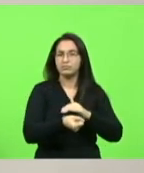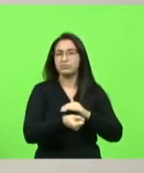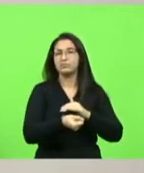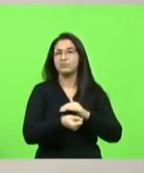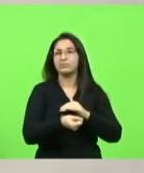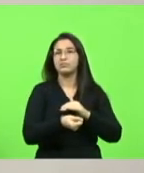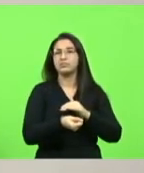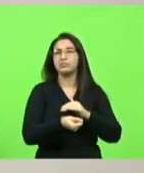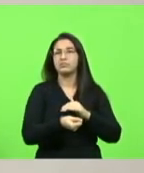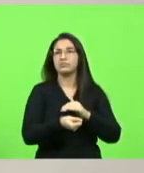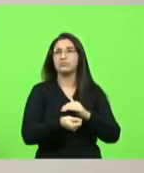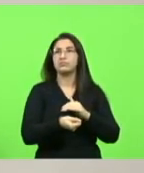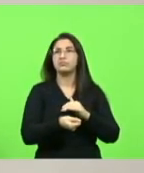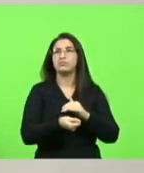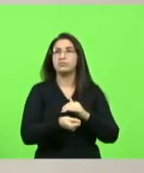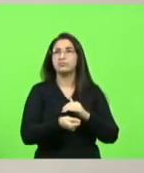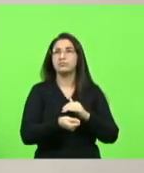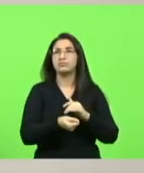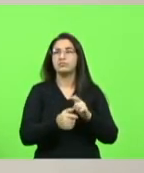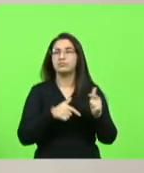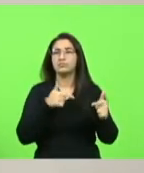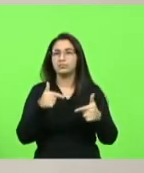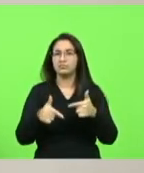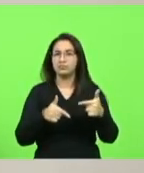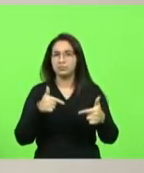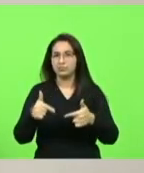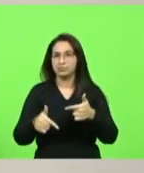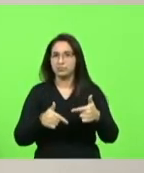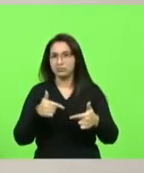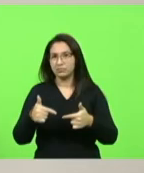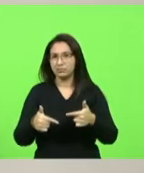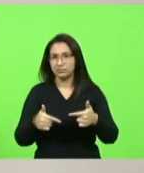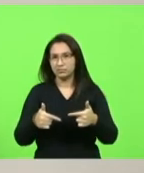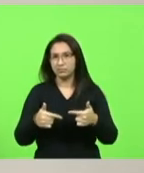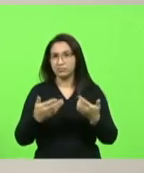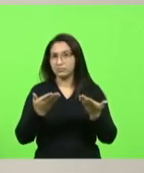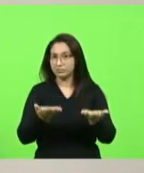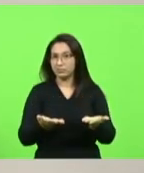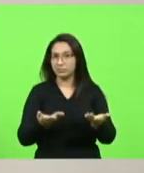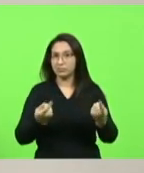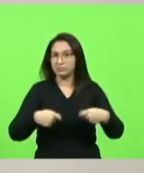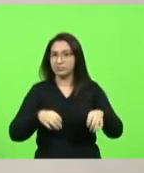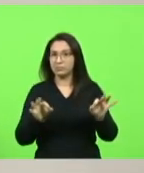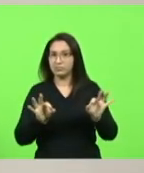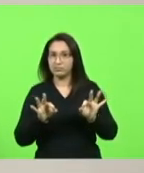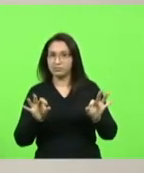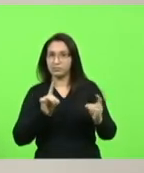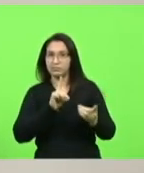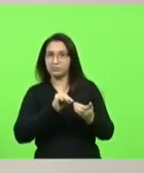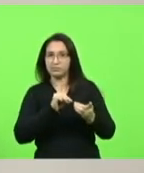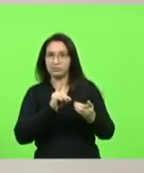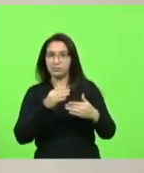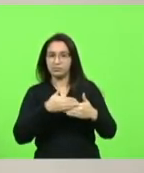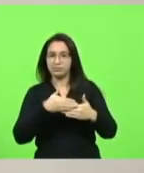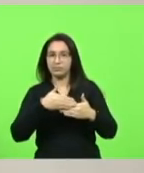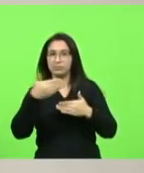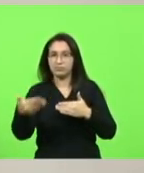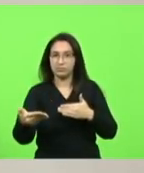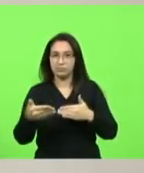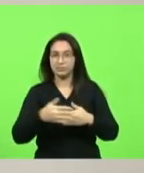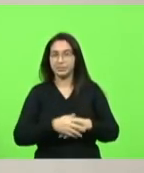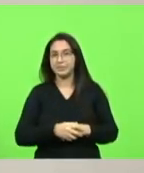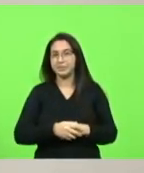e teletrabalho para funções que não necessitem de atendimento externo em